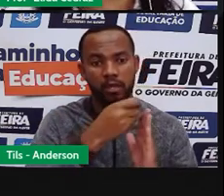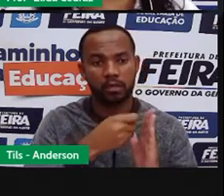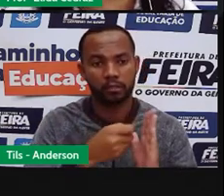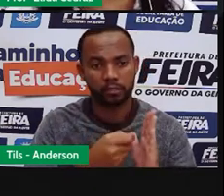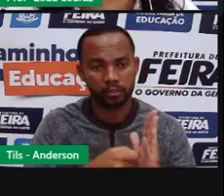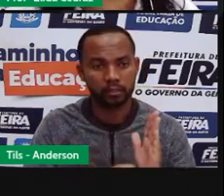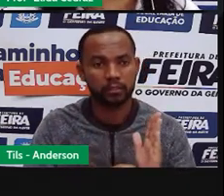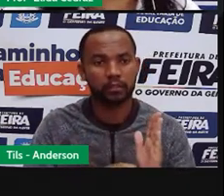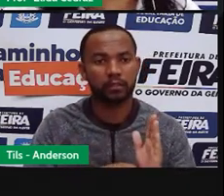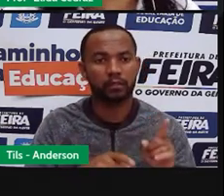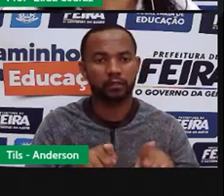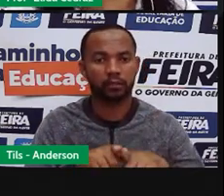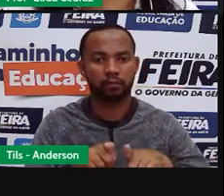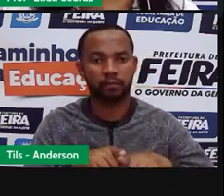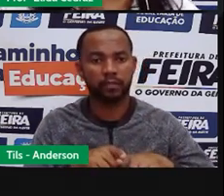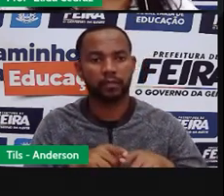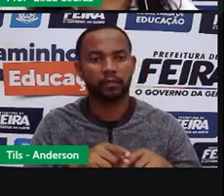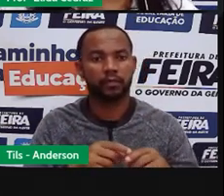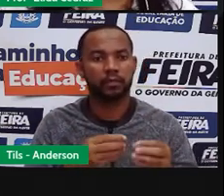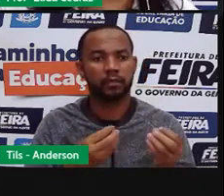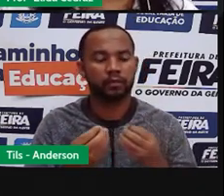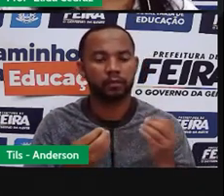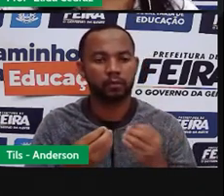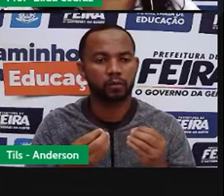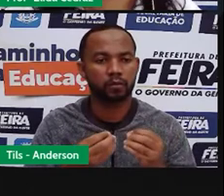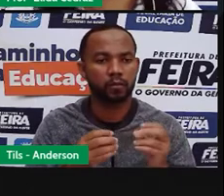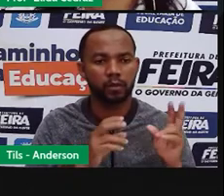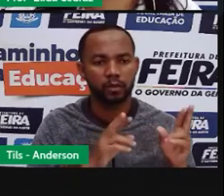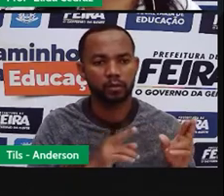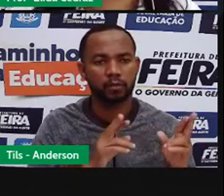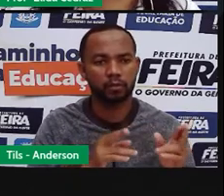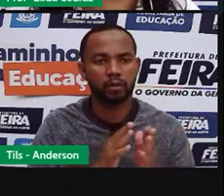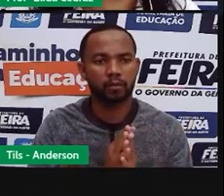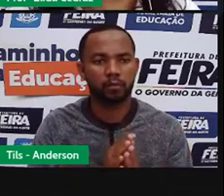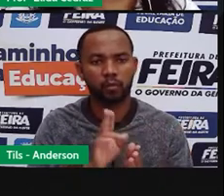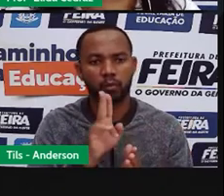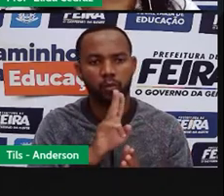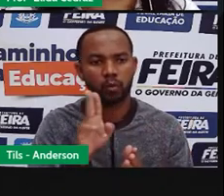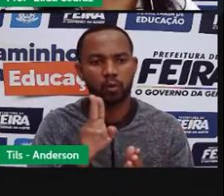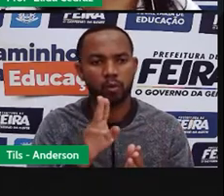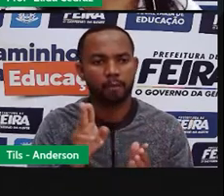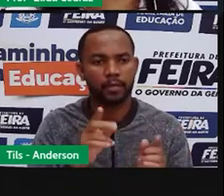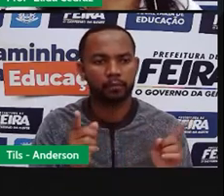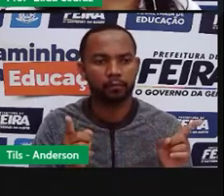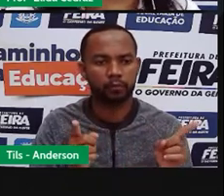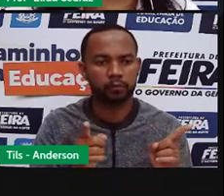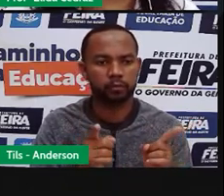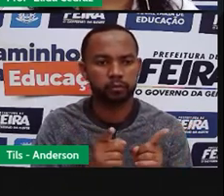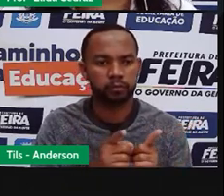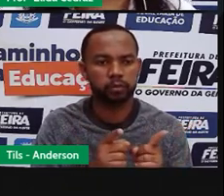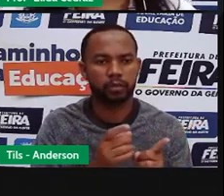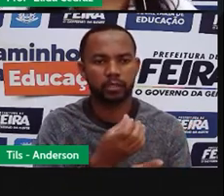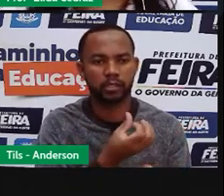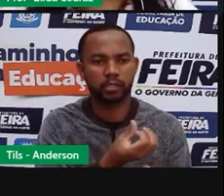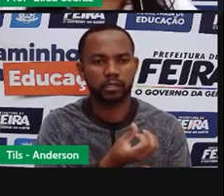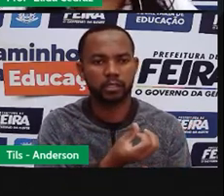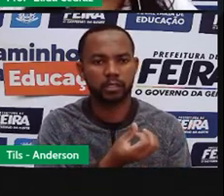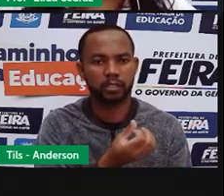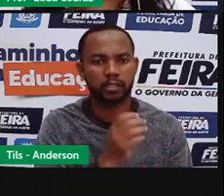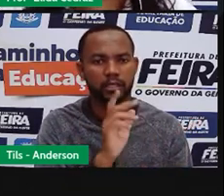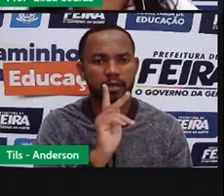escrever as horas dessas duas outras formas com o nome abreviado 6 H